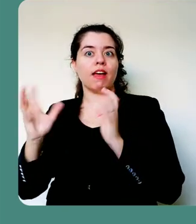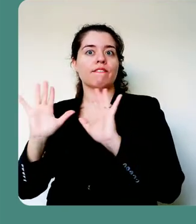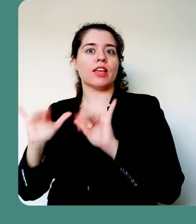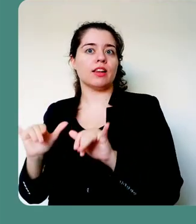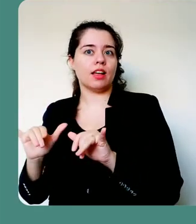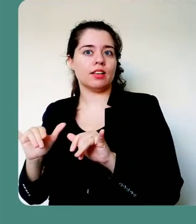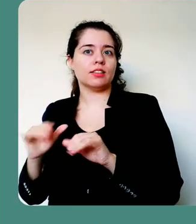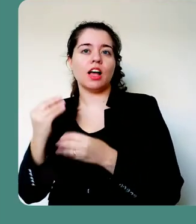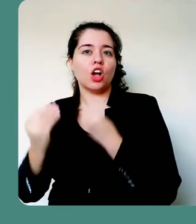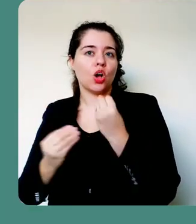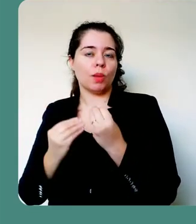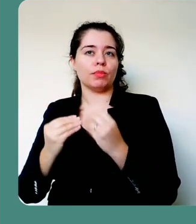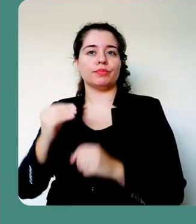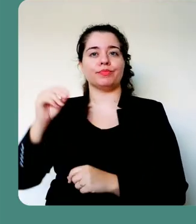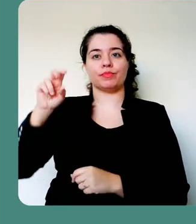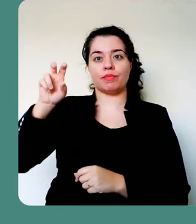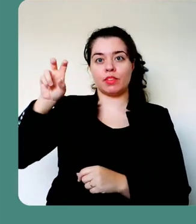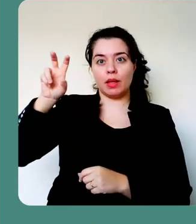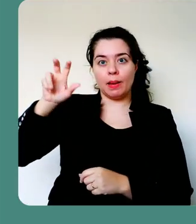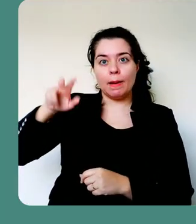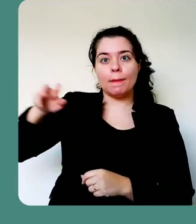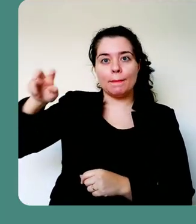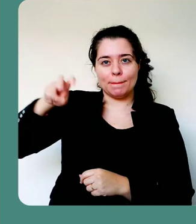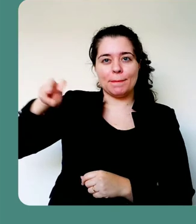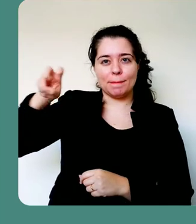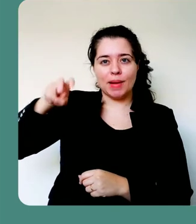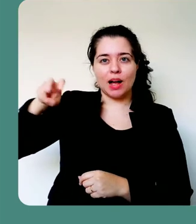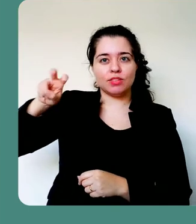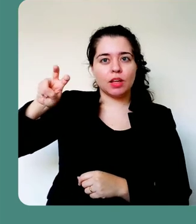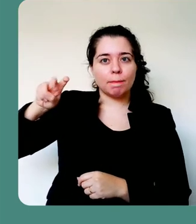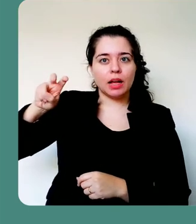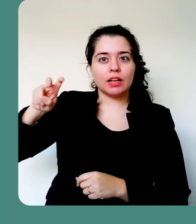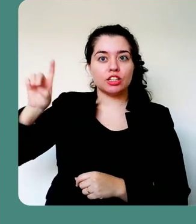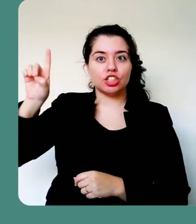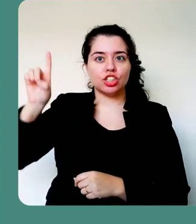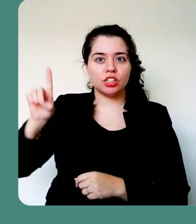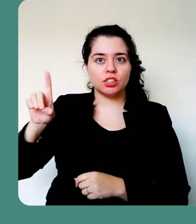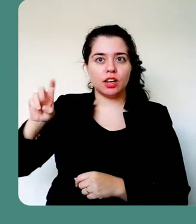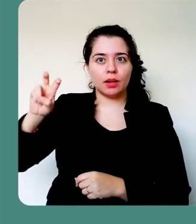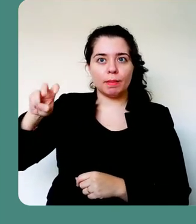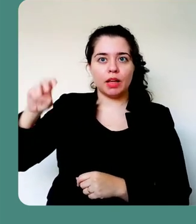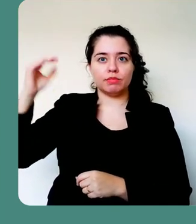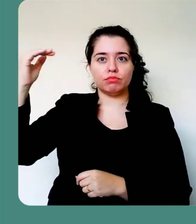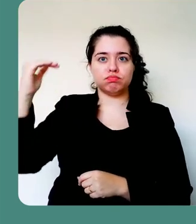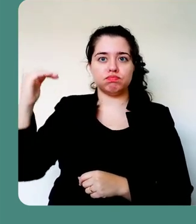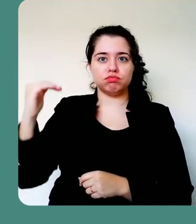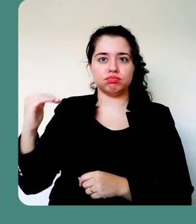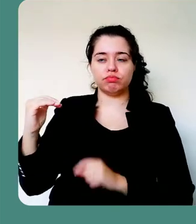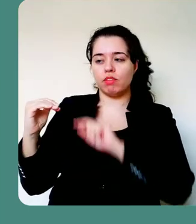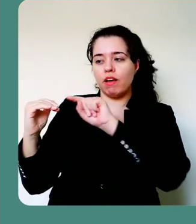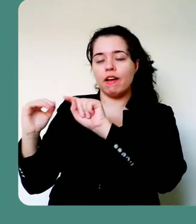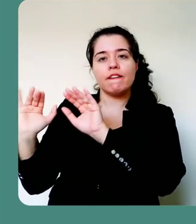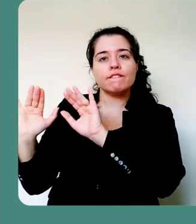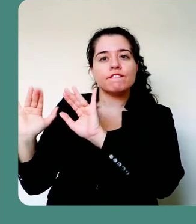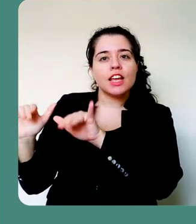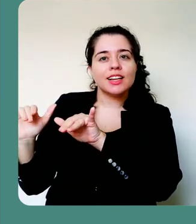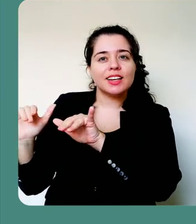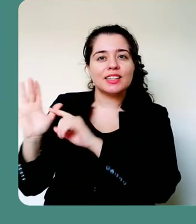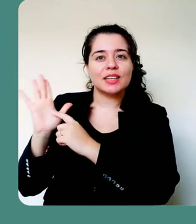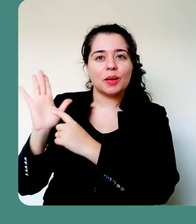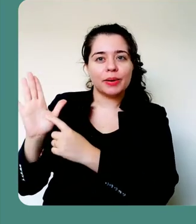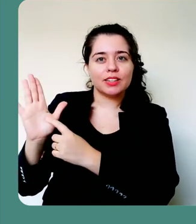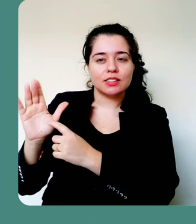clicar com o botão direito do seu mouse, com o cursor, e vir aqui na opção de finalizar a apresentação.